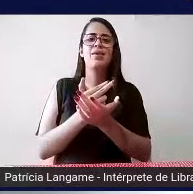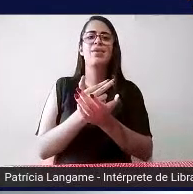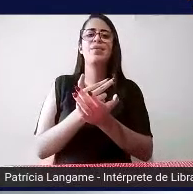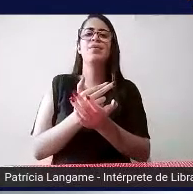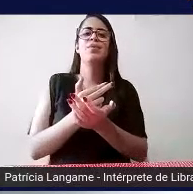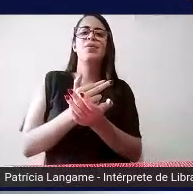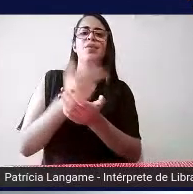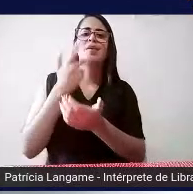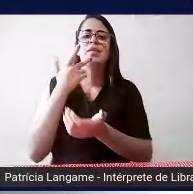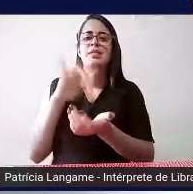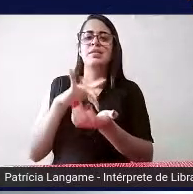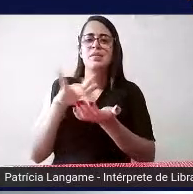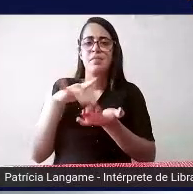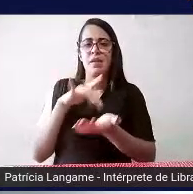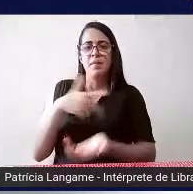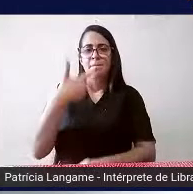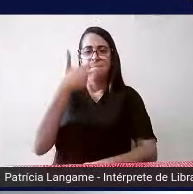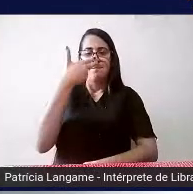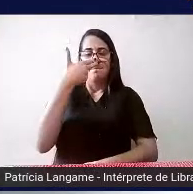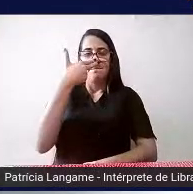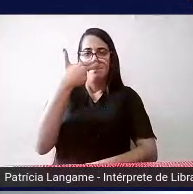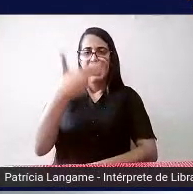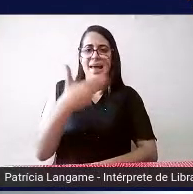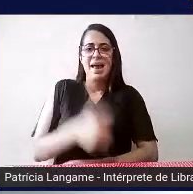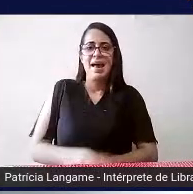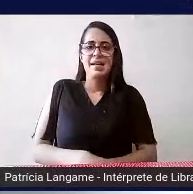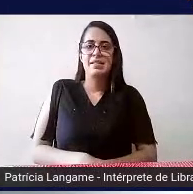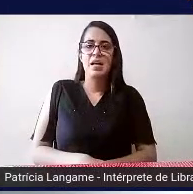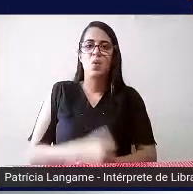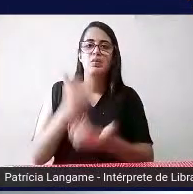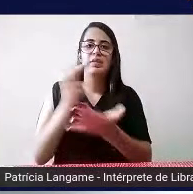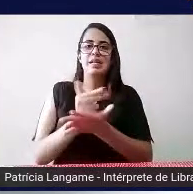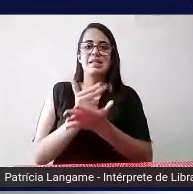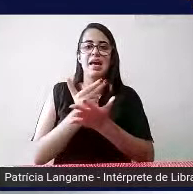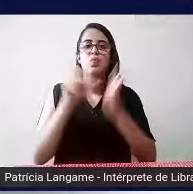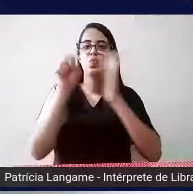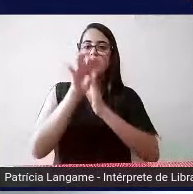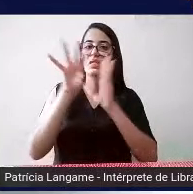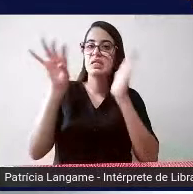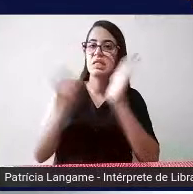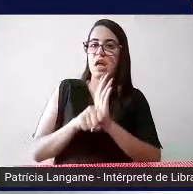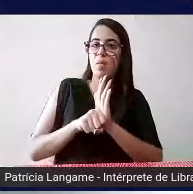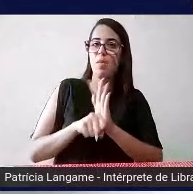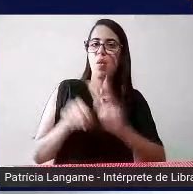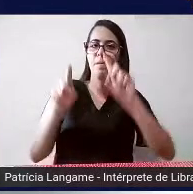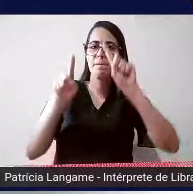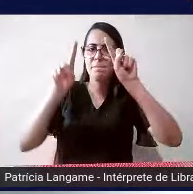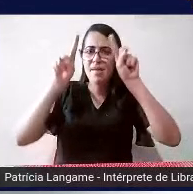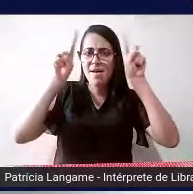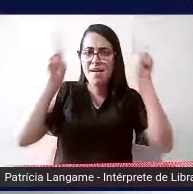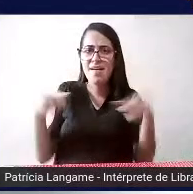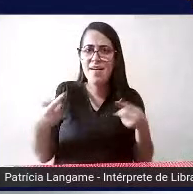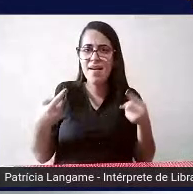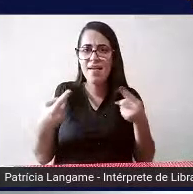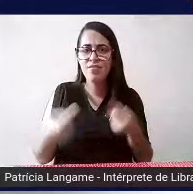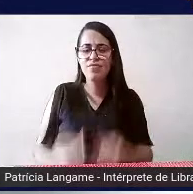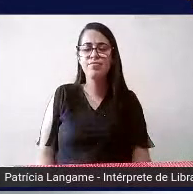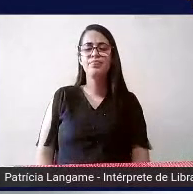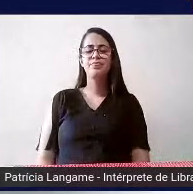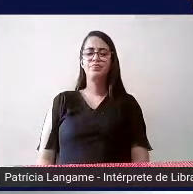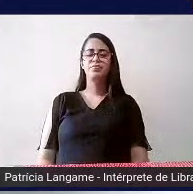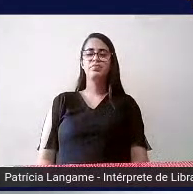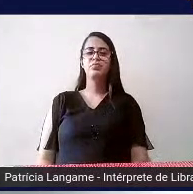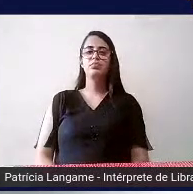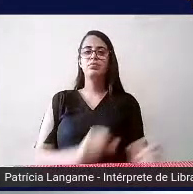braile se assimila um pouco ao desenho do símbolo parênteses colchetes e chaves pode